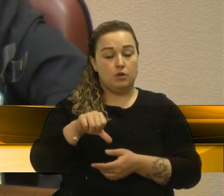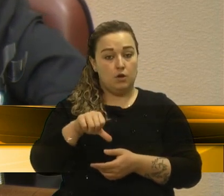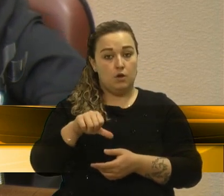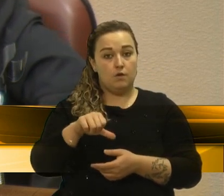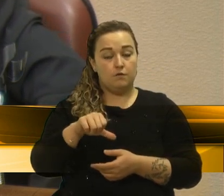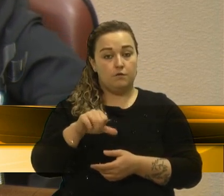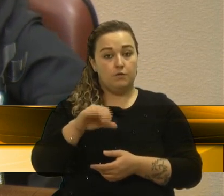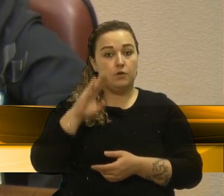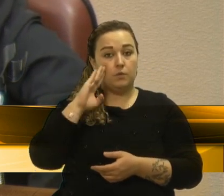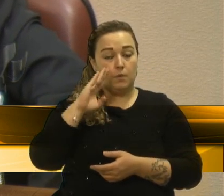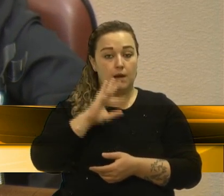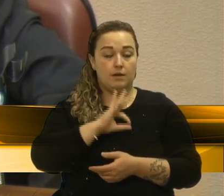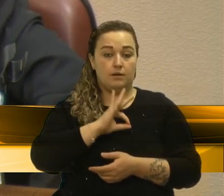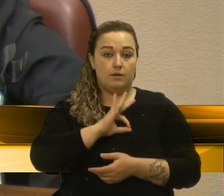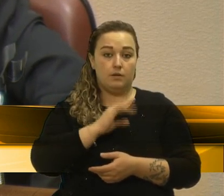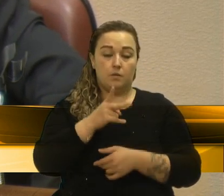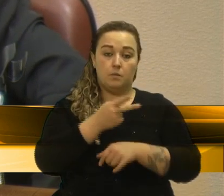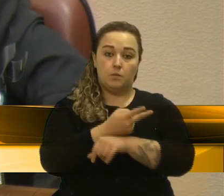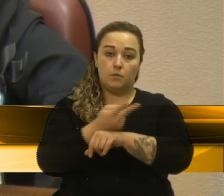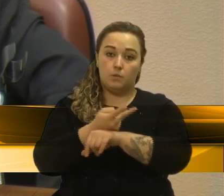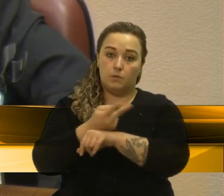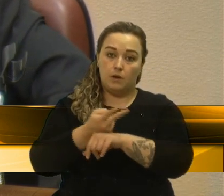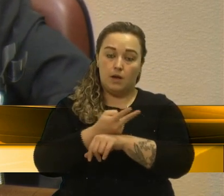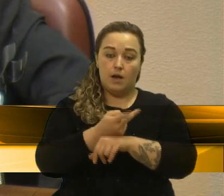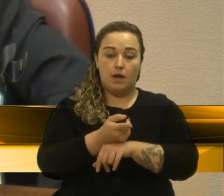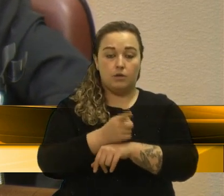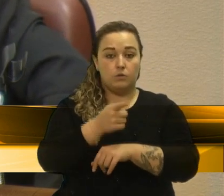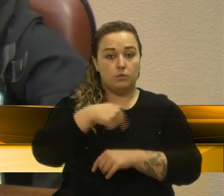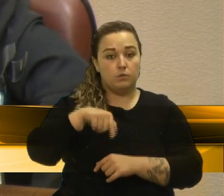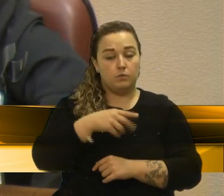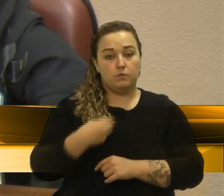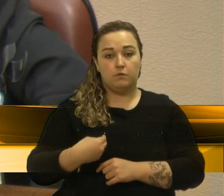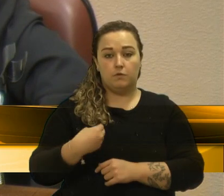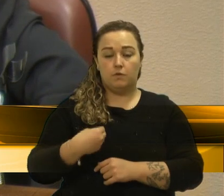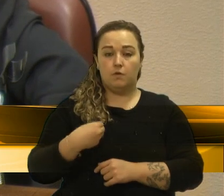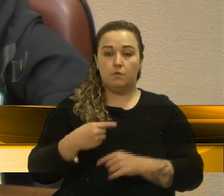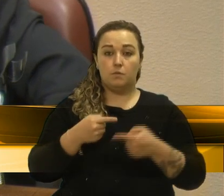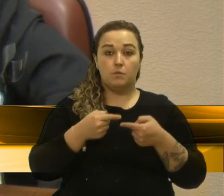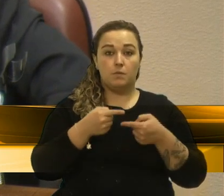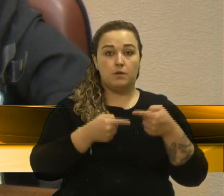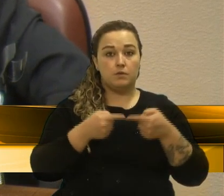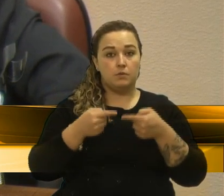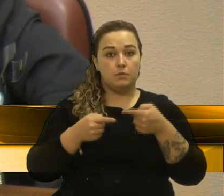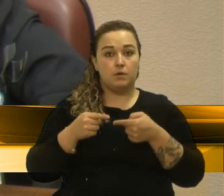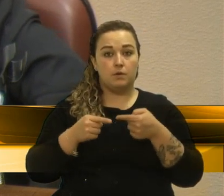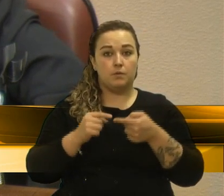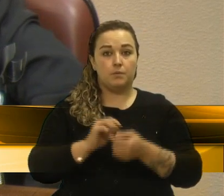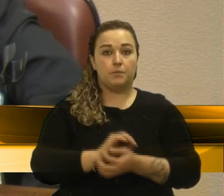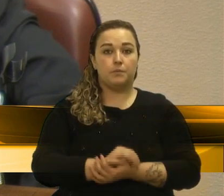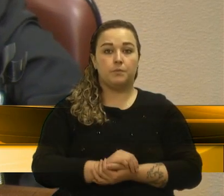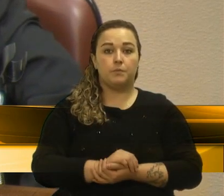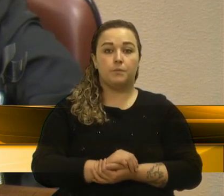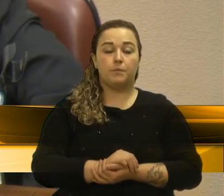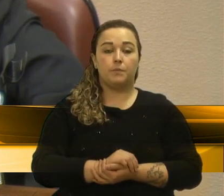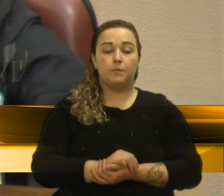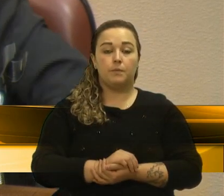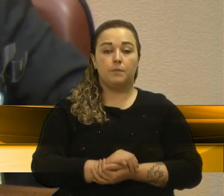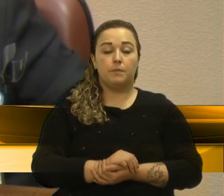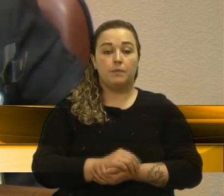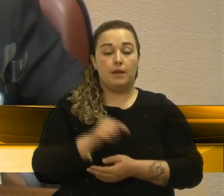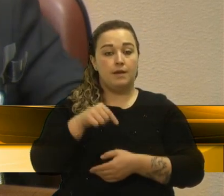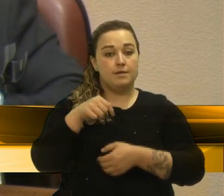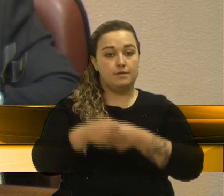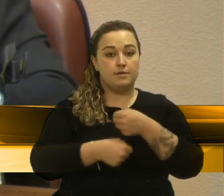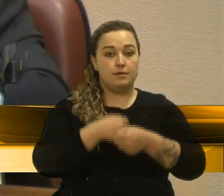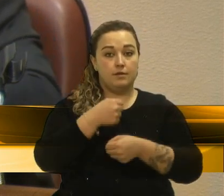que tem procurado o legislativo não é. Não vivemos numa situação de conflito por causa disso. Nesse ano ainda, justamente